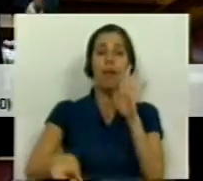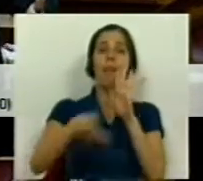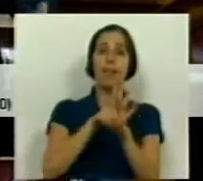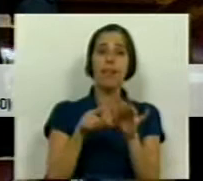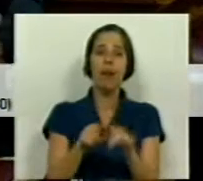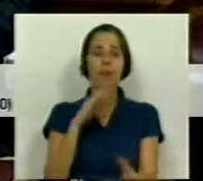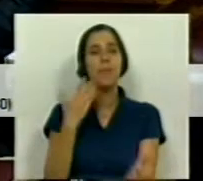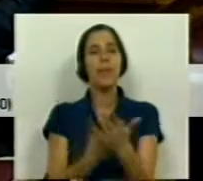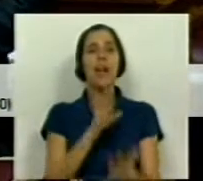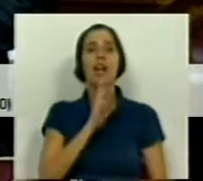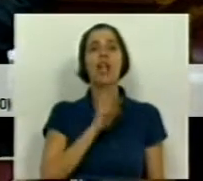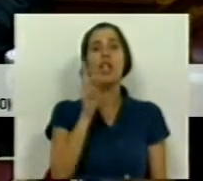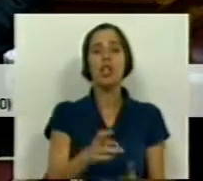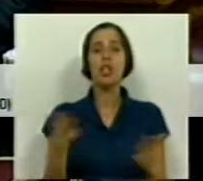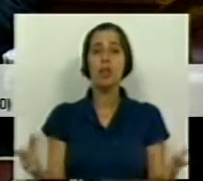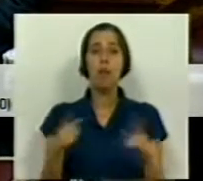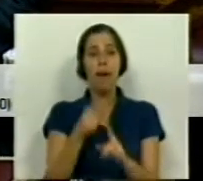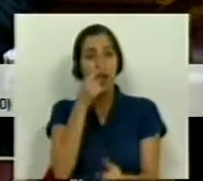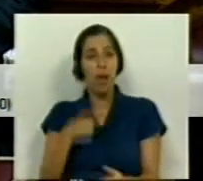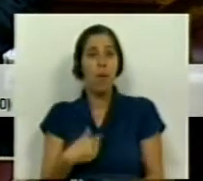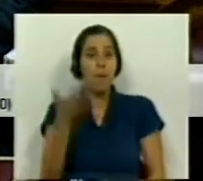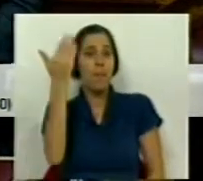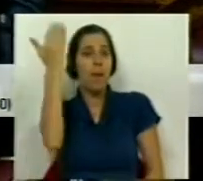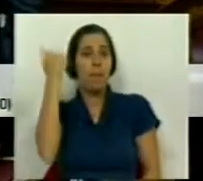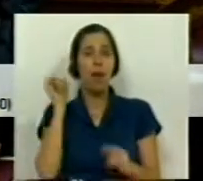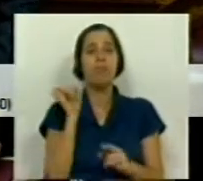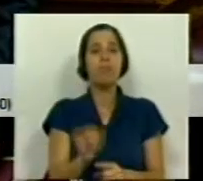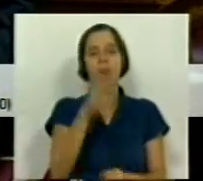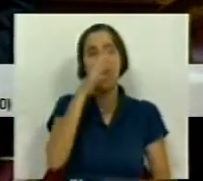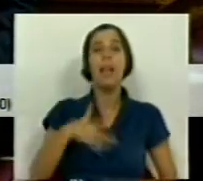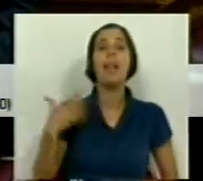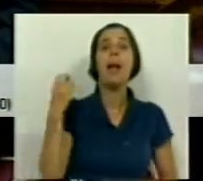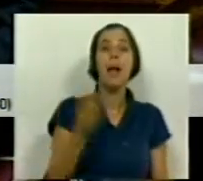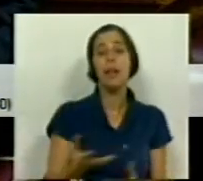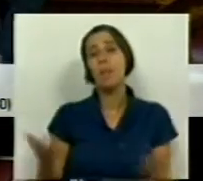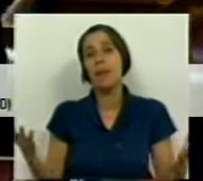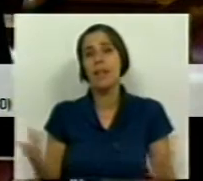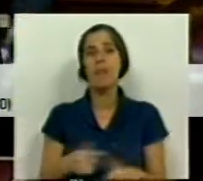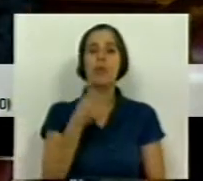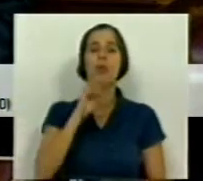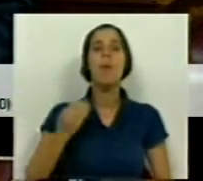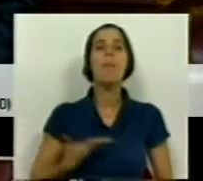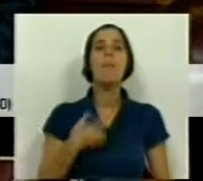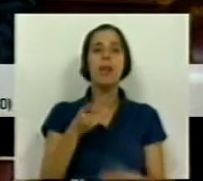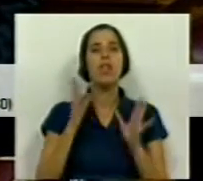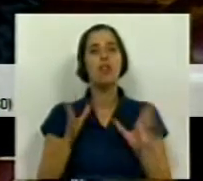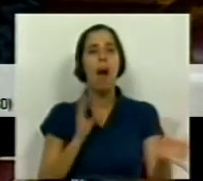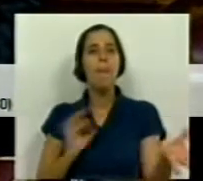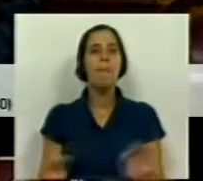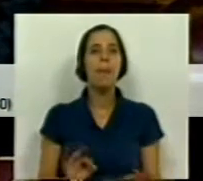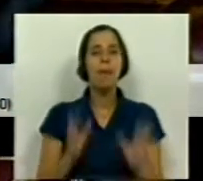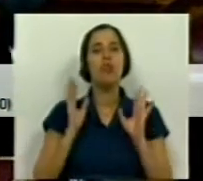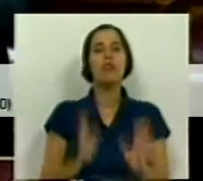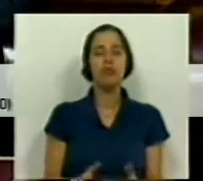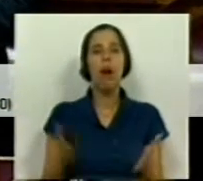que seja dada a resposta a essa lacuna e a essa insuficiência. Lamentamos, todavia, que o PSD se esteja já a preparar,